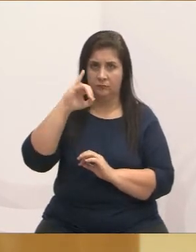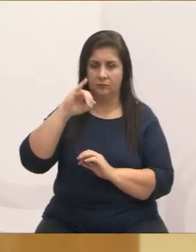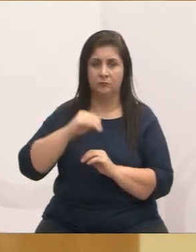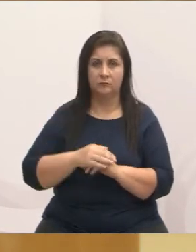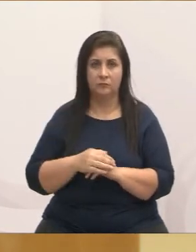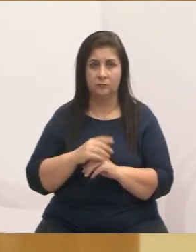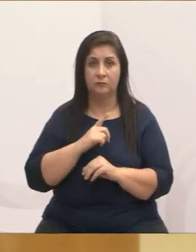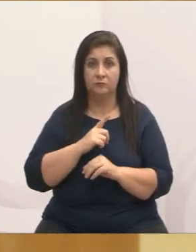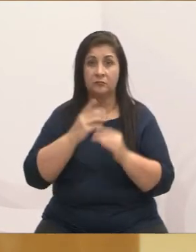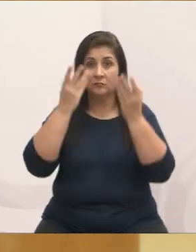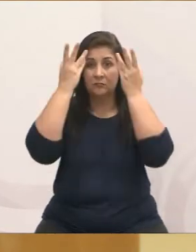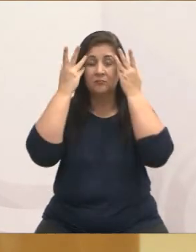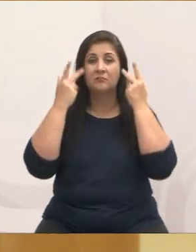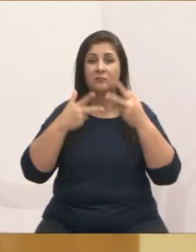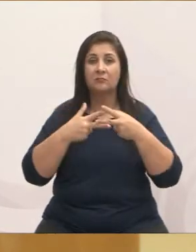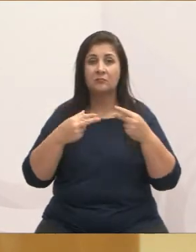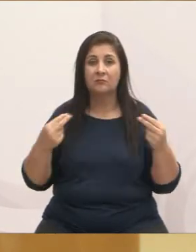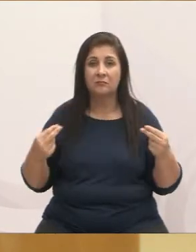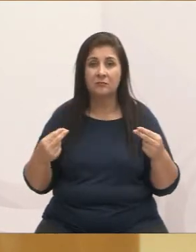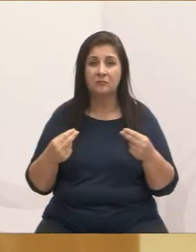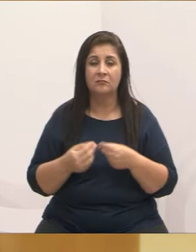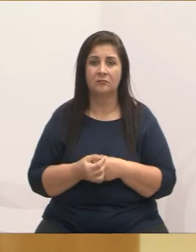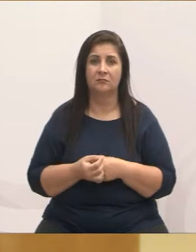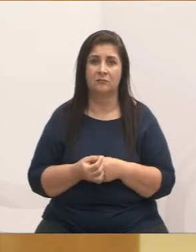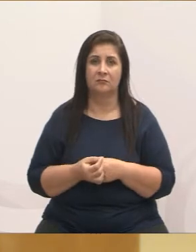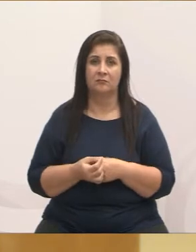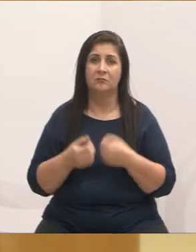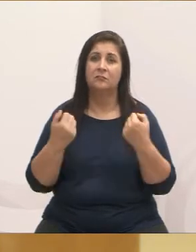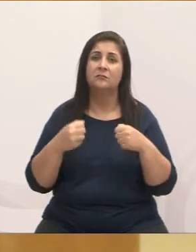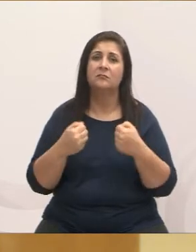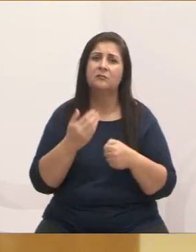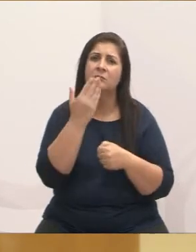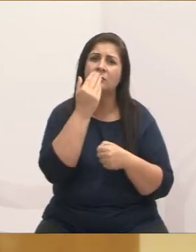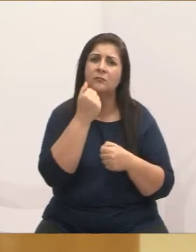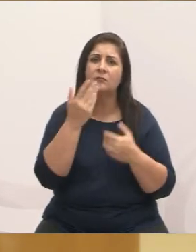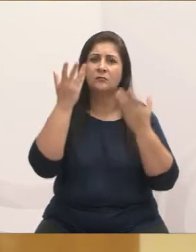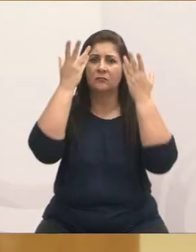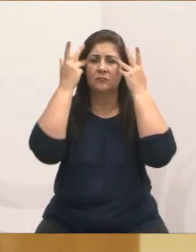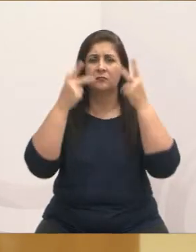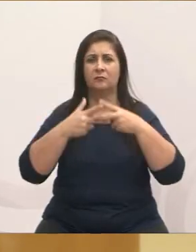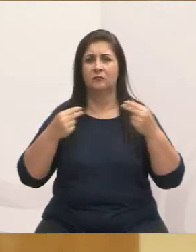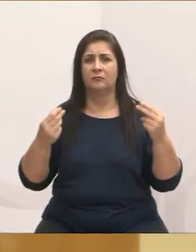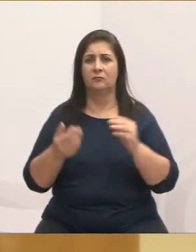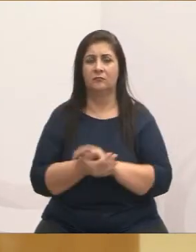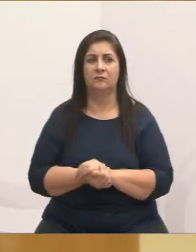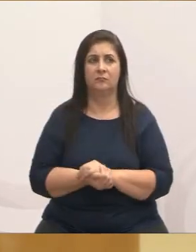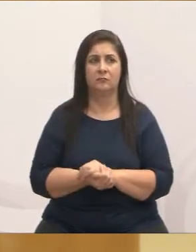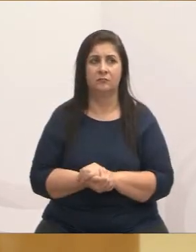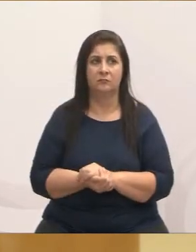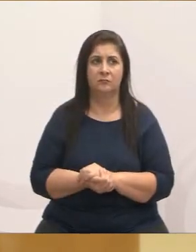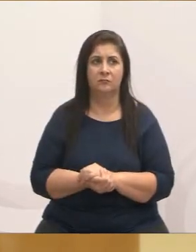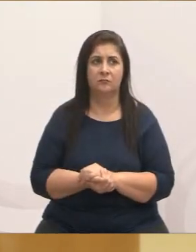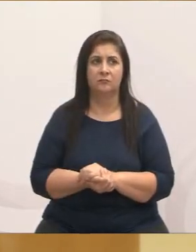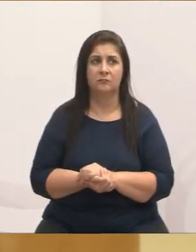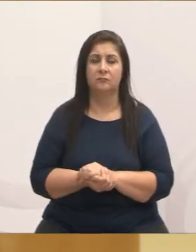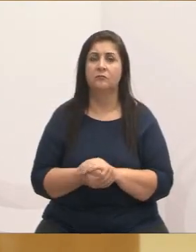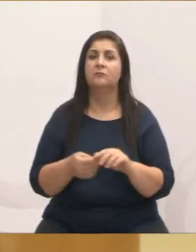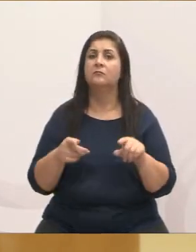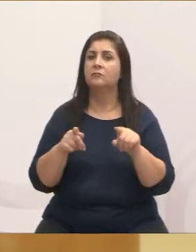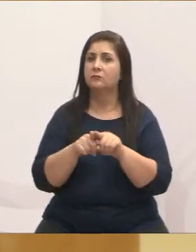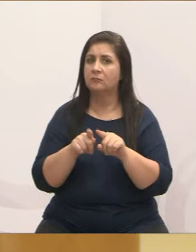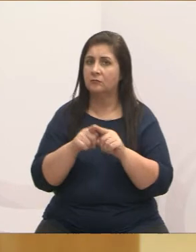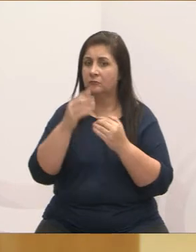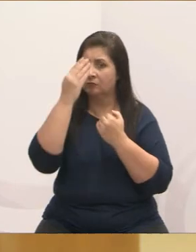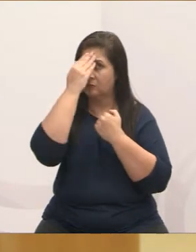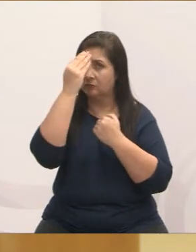animais, ela vive mendigando ração no Facebook. Fazendo observação que, também agradecemos o executivo